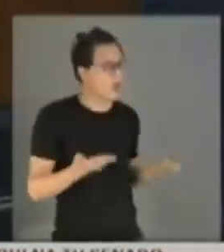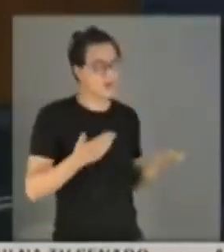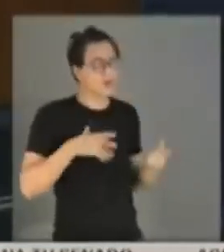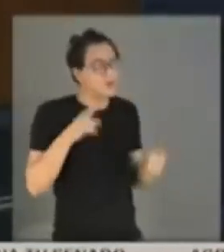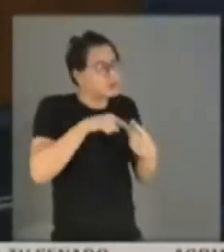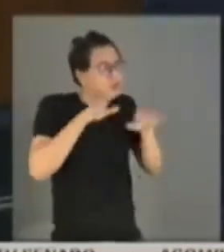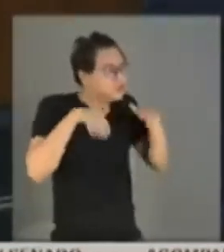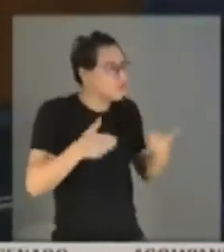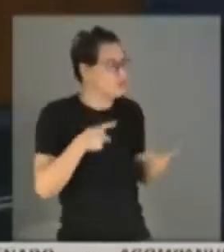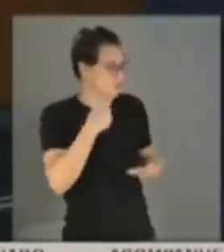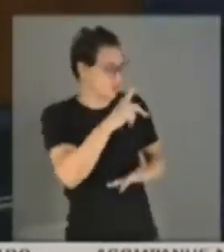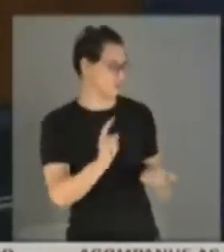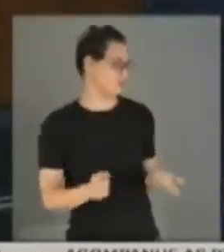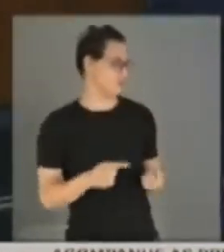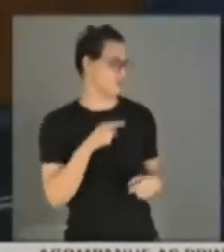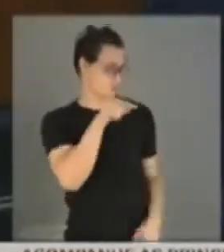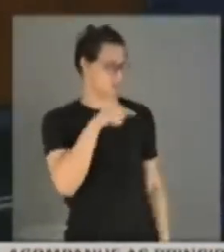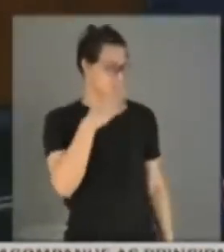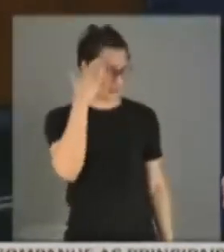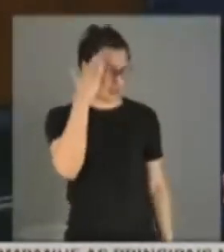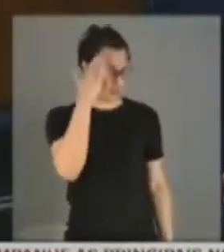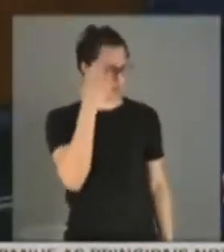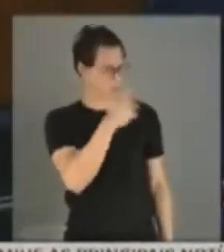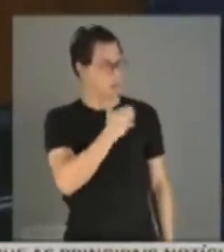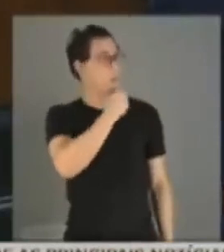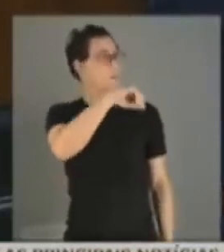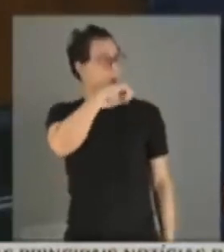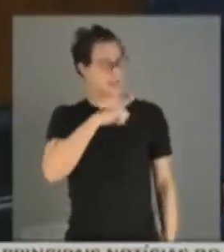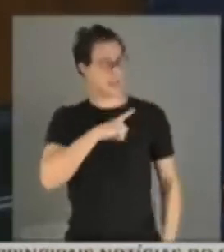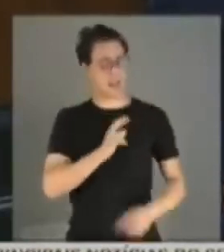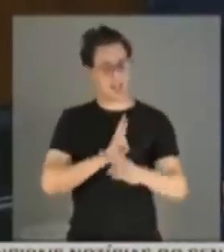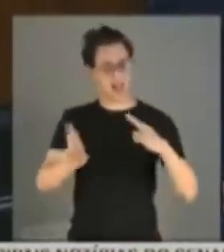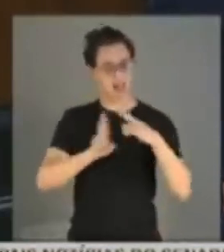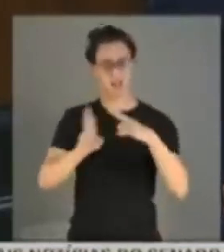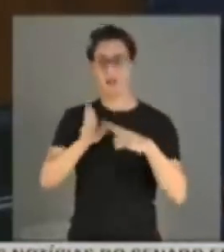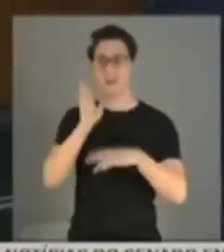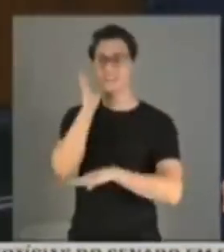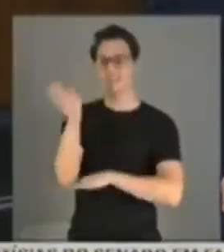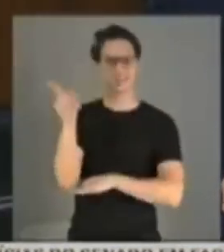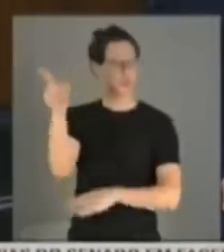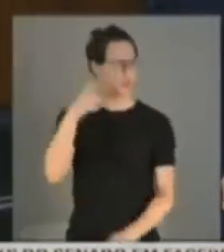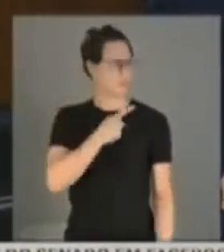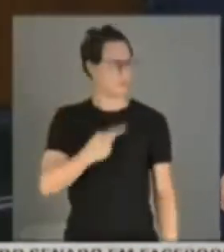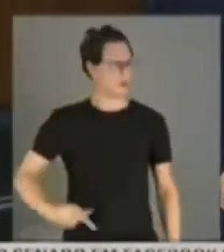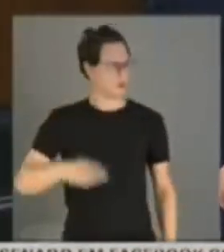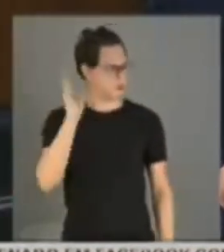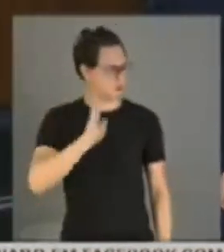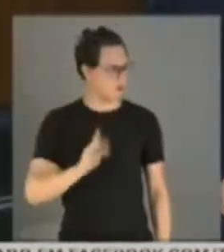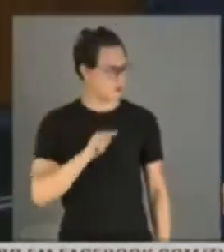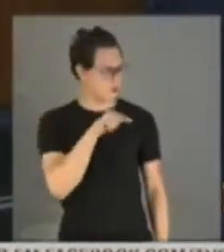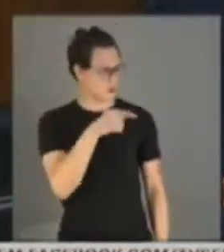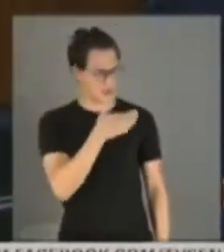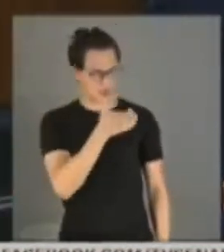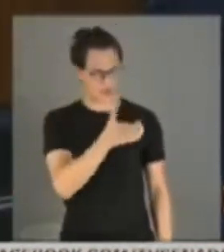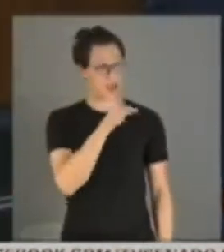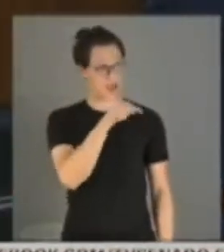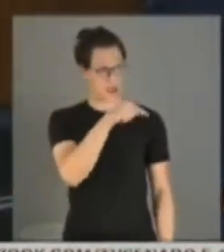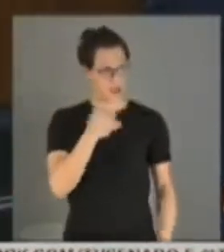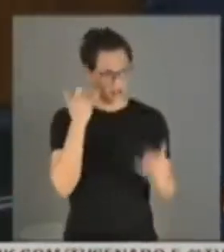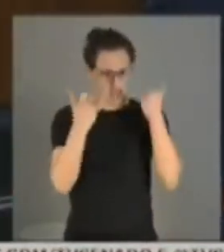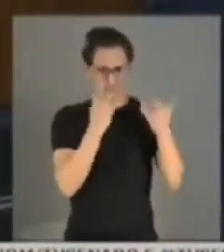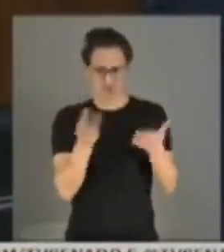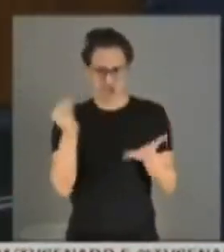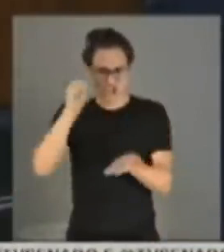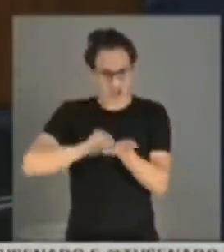o objetivo do senhor. O senhor sabia que o seu pai tem relação direta com o presidente da república e queria que esses dados fossem chegados às mãos